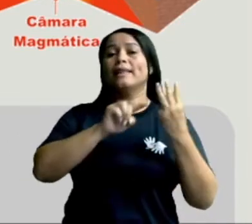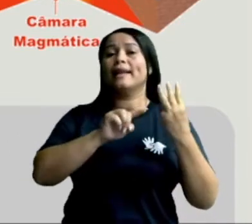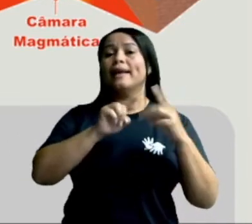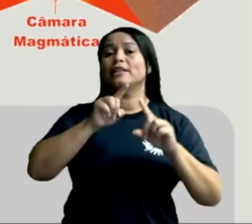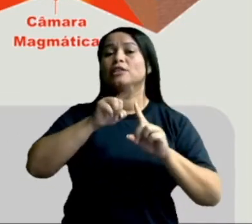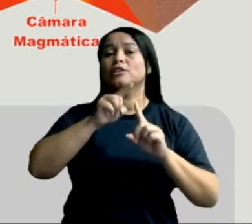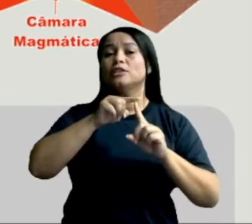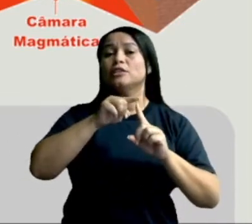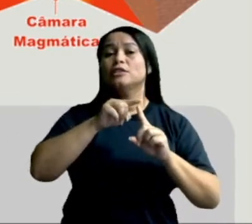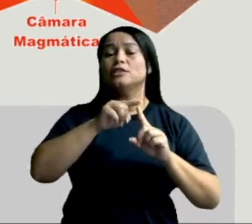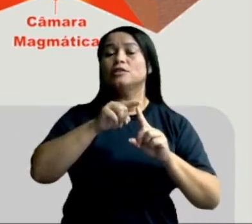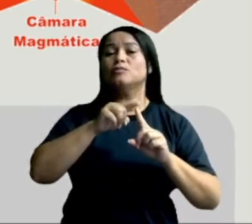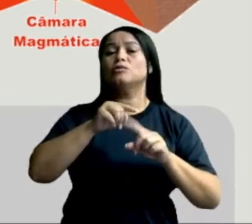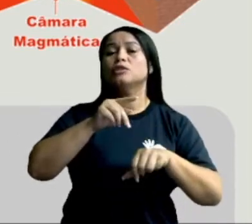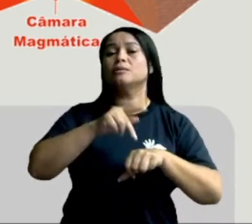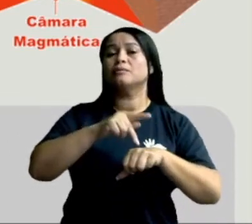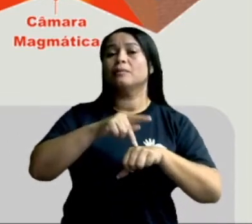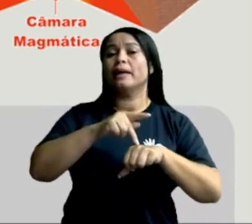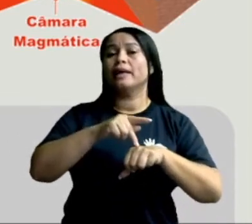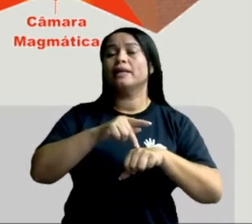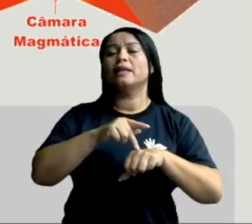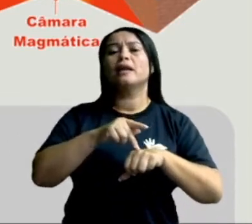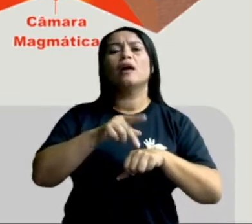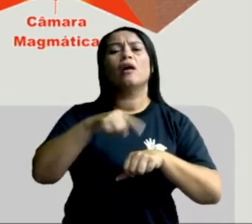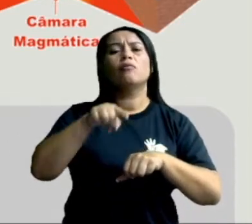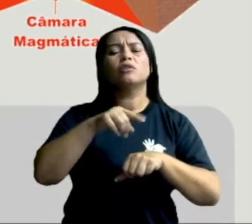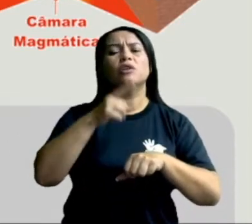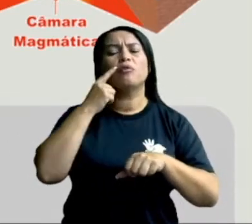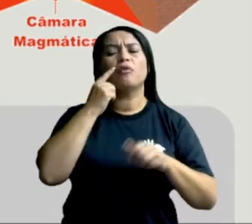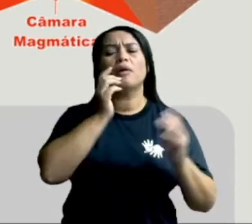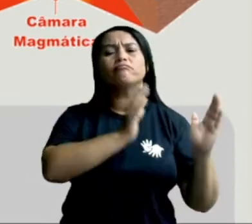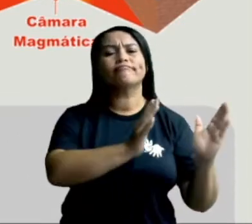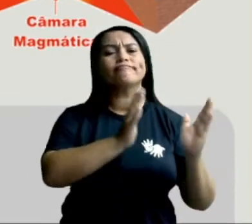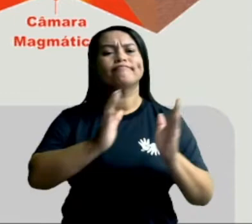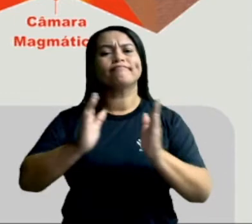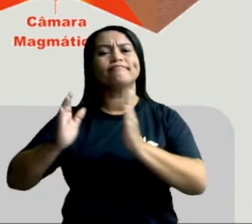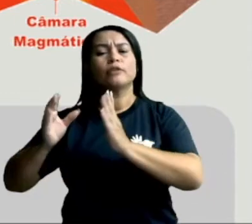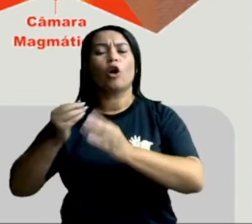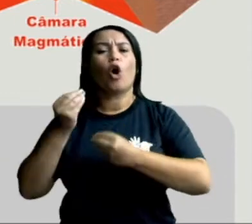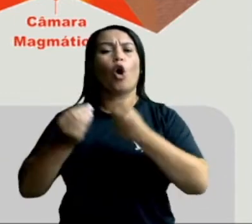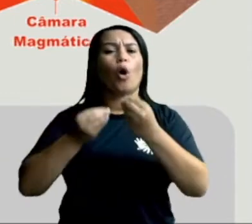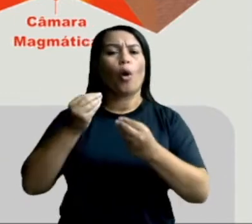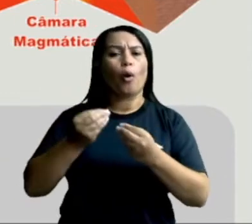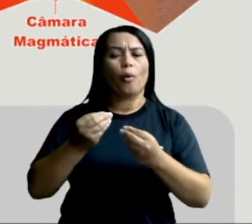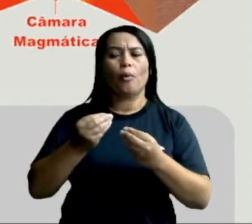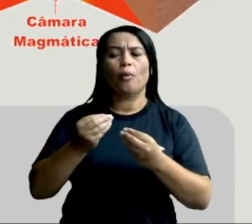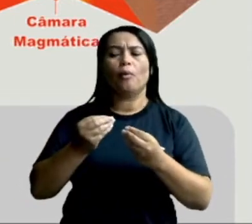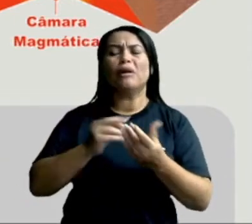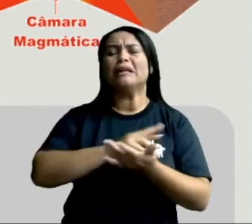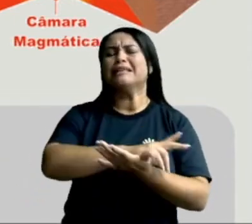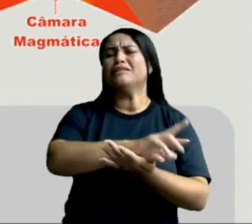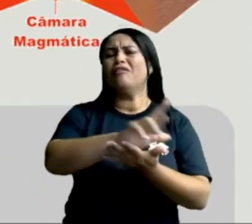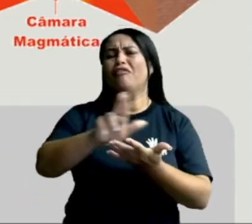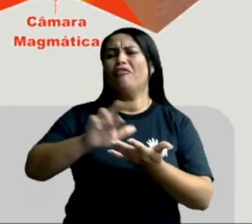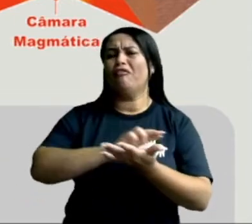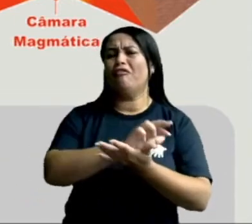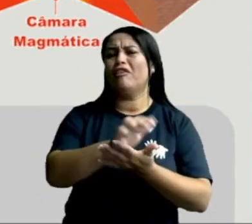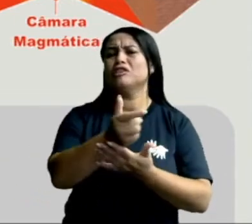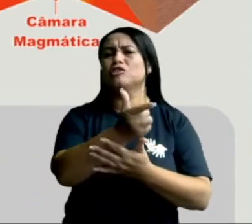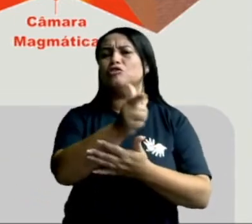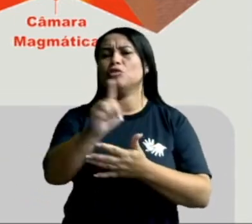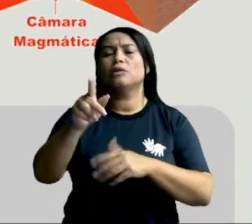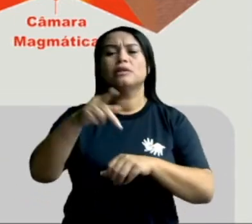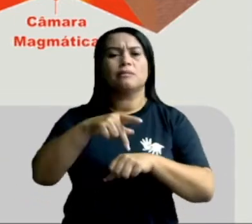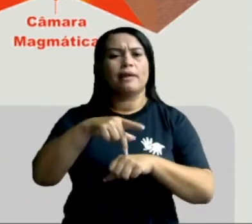rochas. Esses três tipos de rochas vão se subdividir em centenas de outras rochas que existem